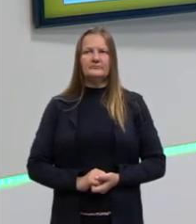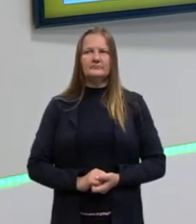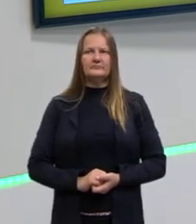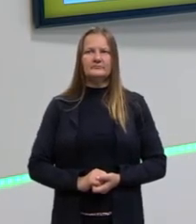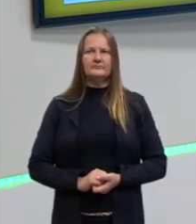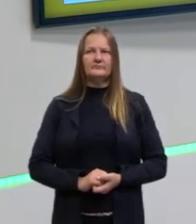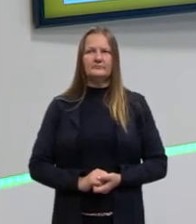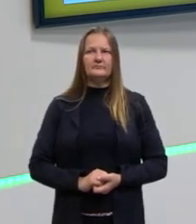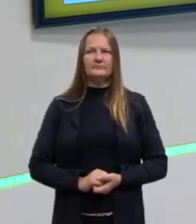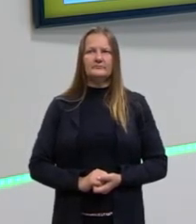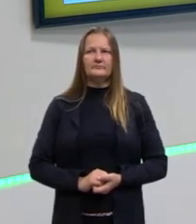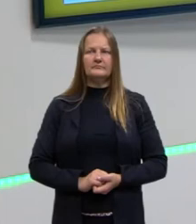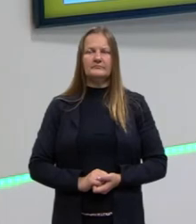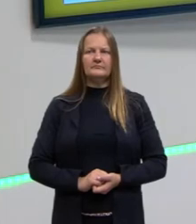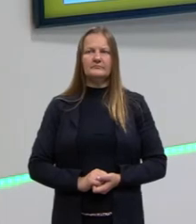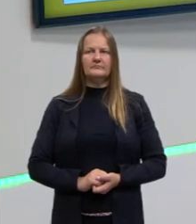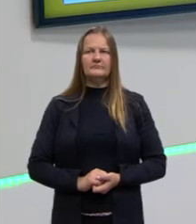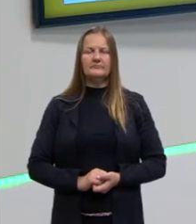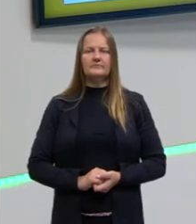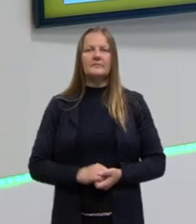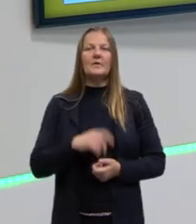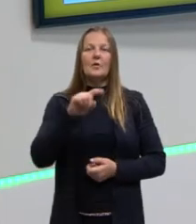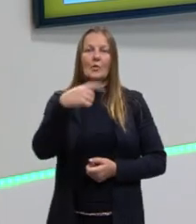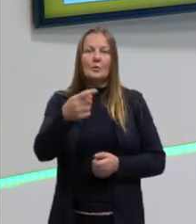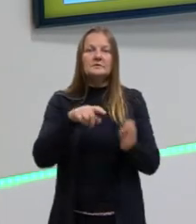Então, próxima pergunta.